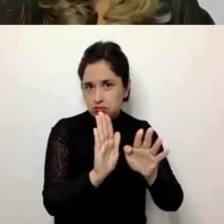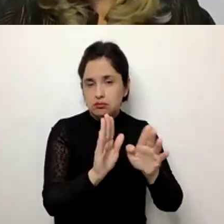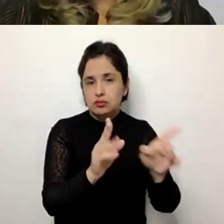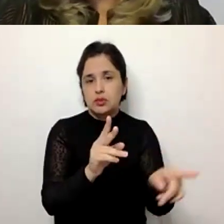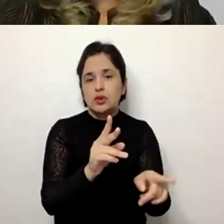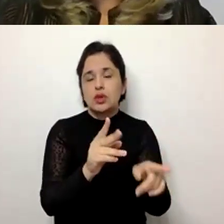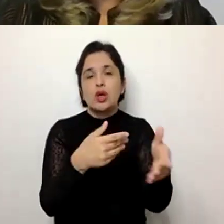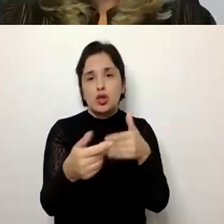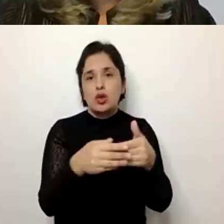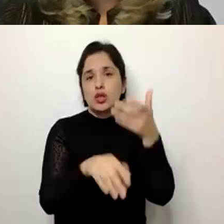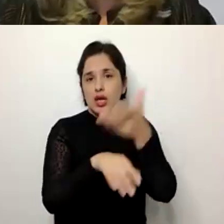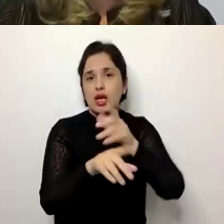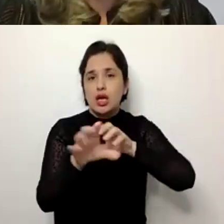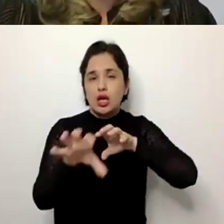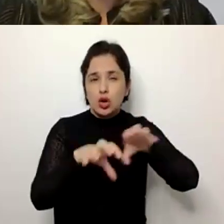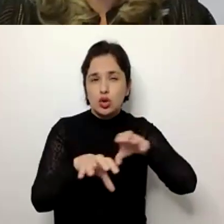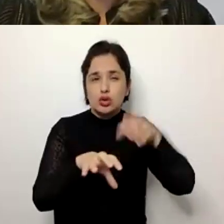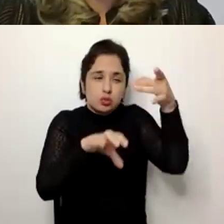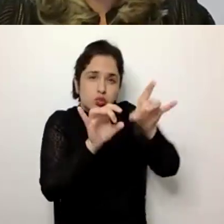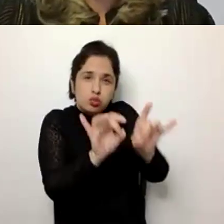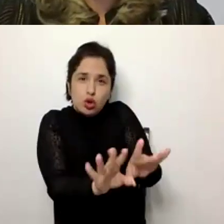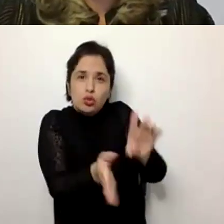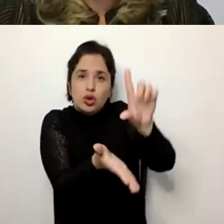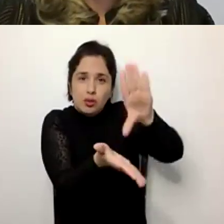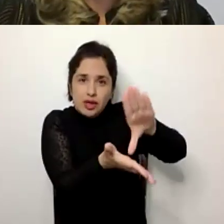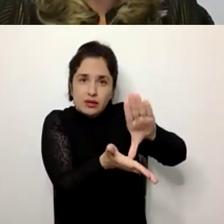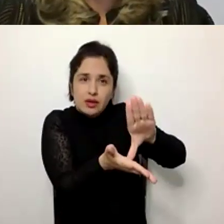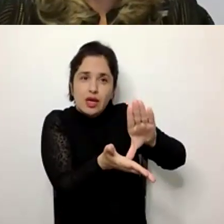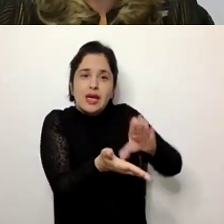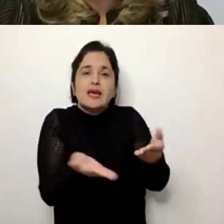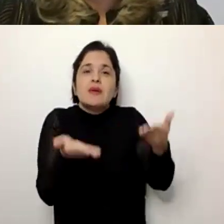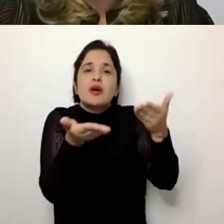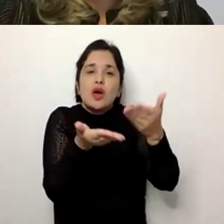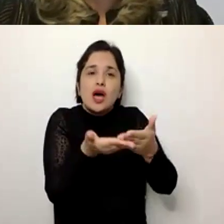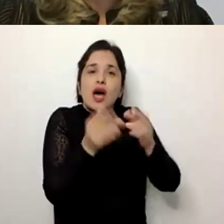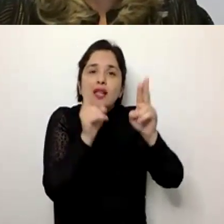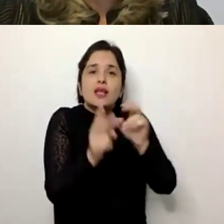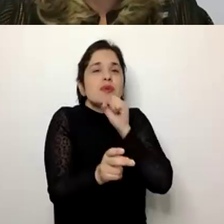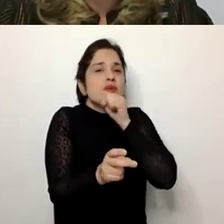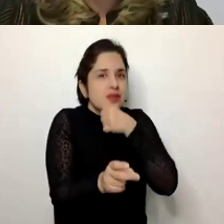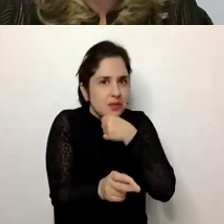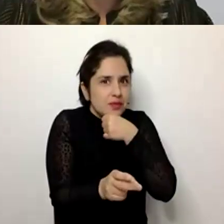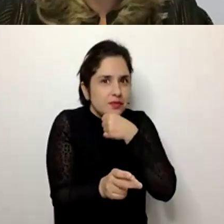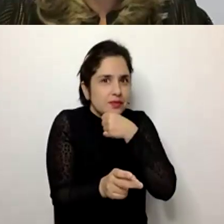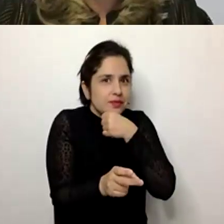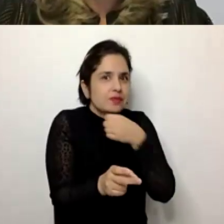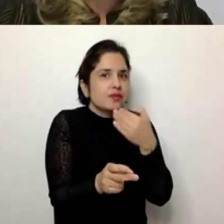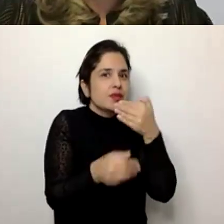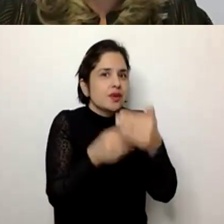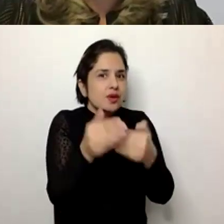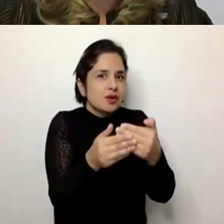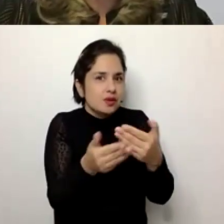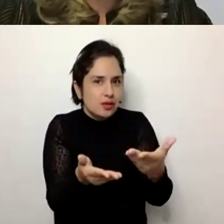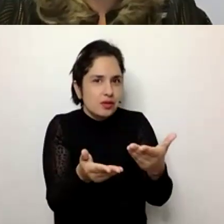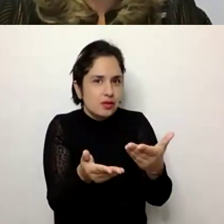onde há elementos culturais próprios de cada país também, que vão contribuindo justamente a esta dinâmica de envelhecer e também ao processo de longevidade.